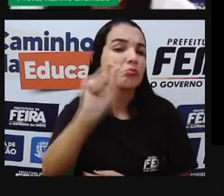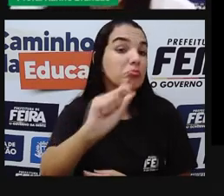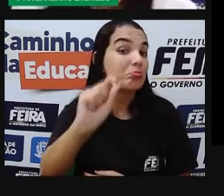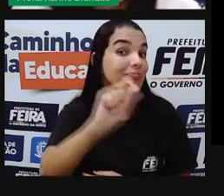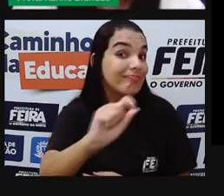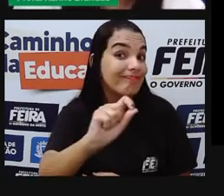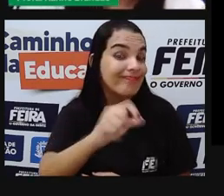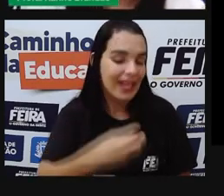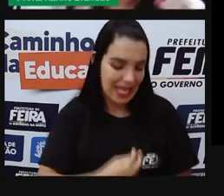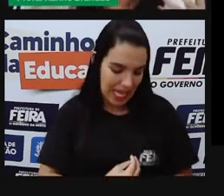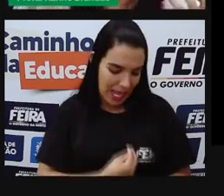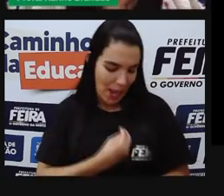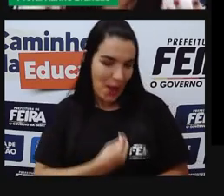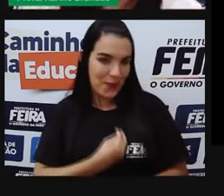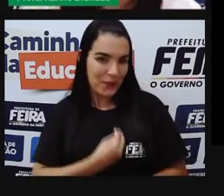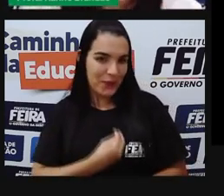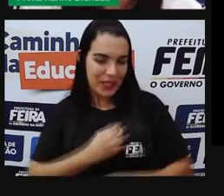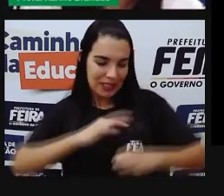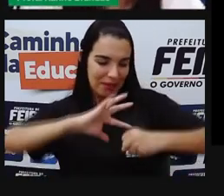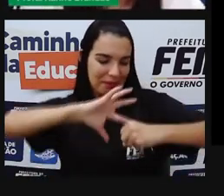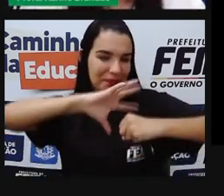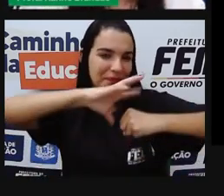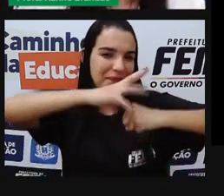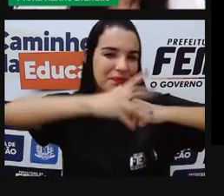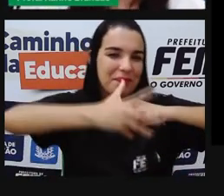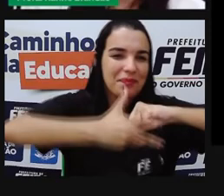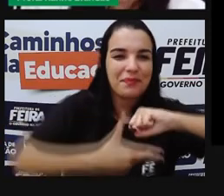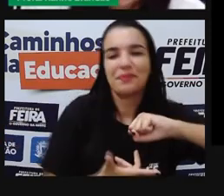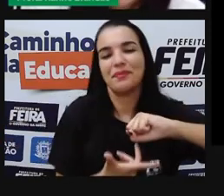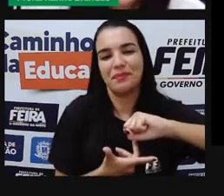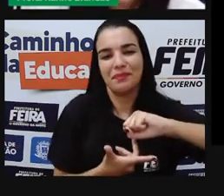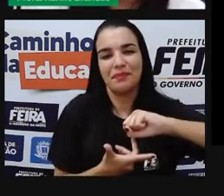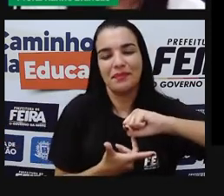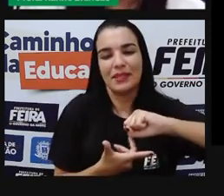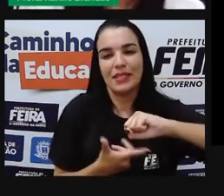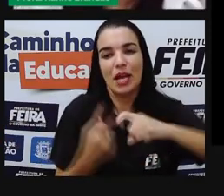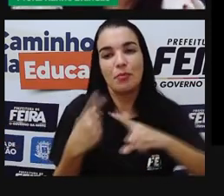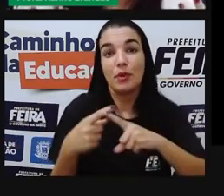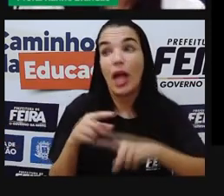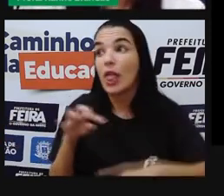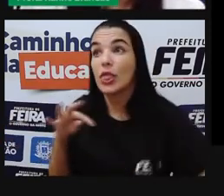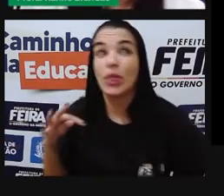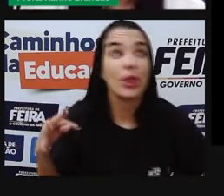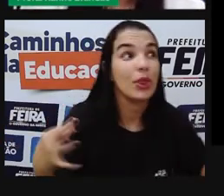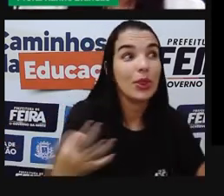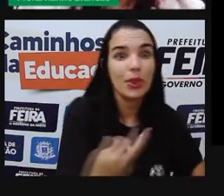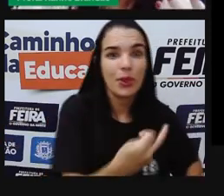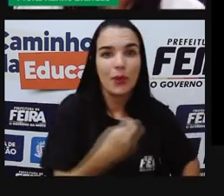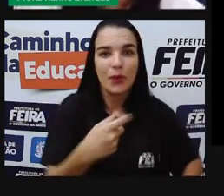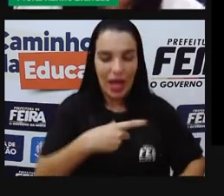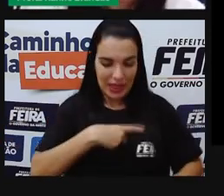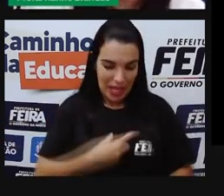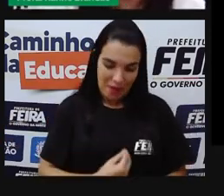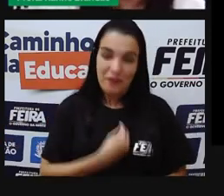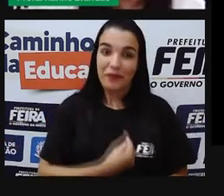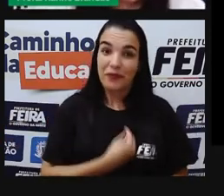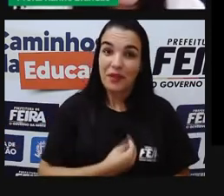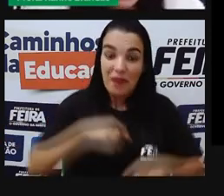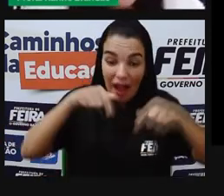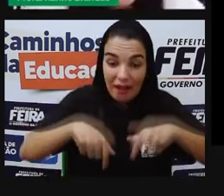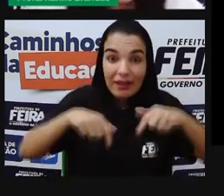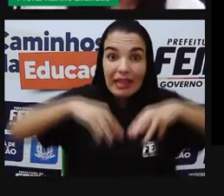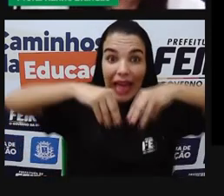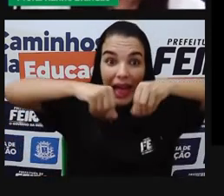Biosfera é a parte da vida. Tudo que é vivo, né? Todos os ecossistemas, tudo que é vivo no nosso